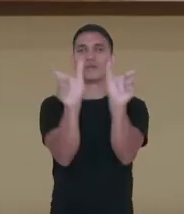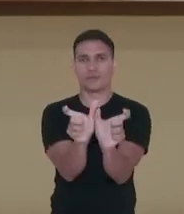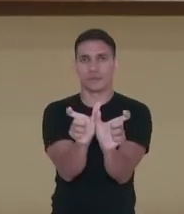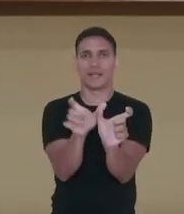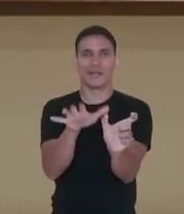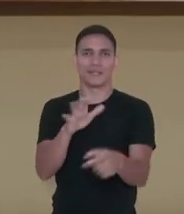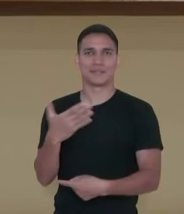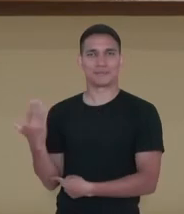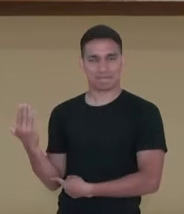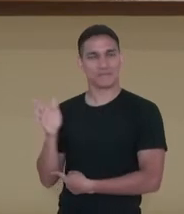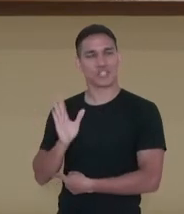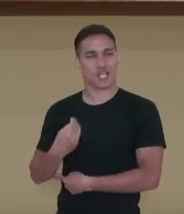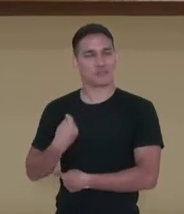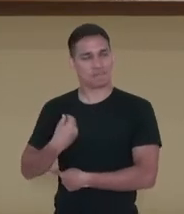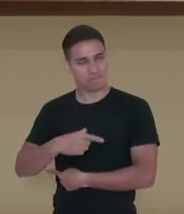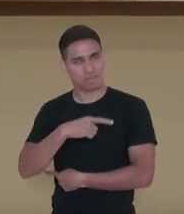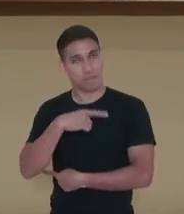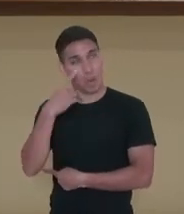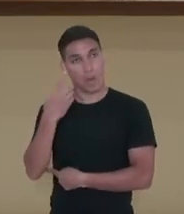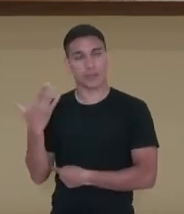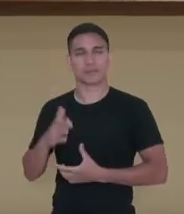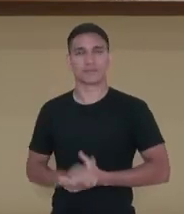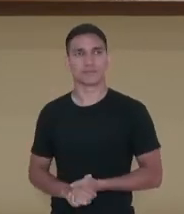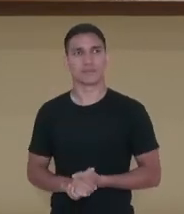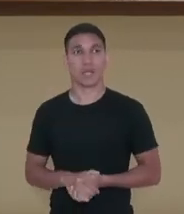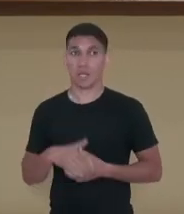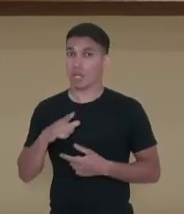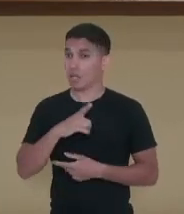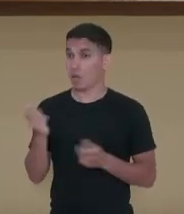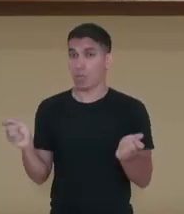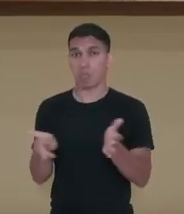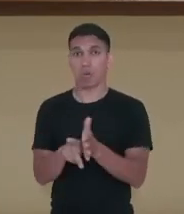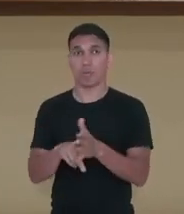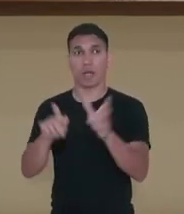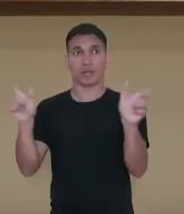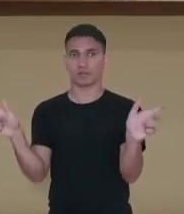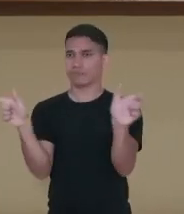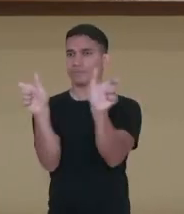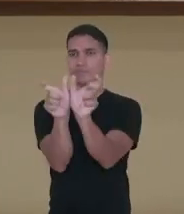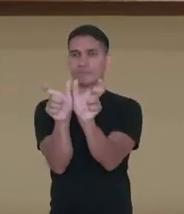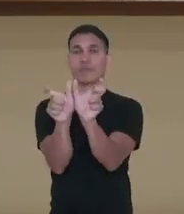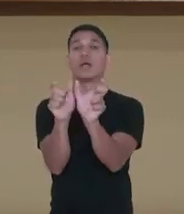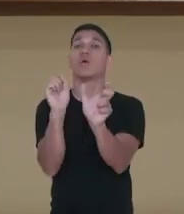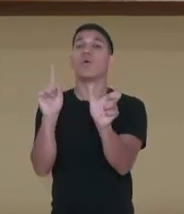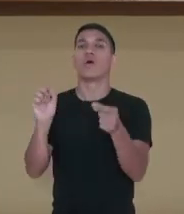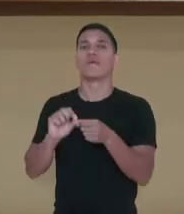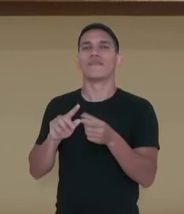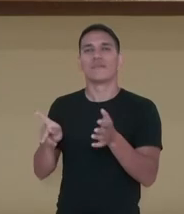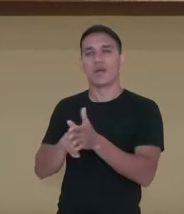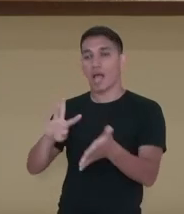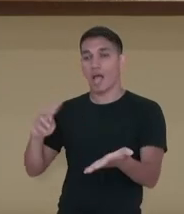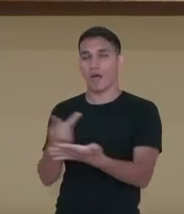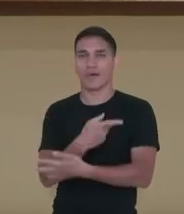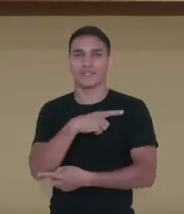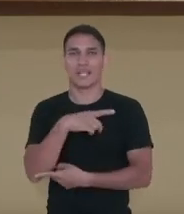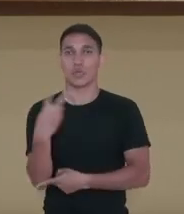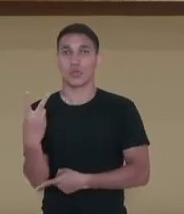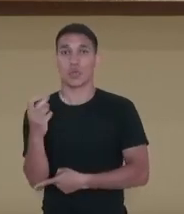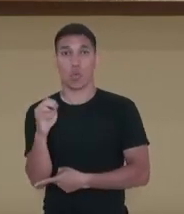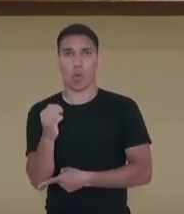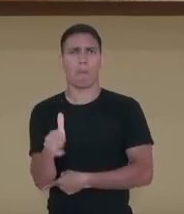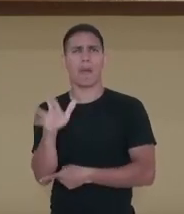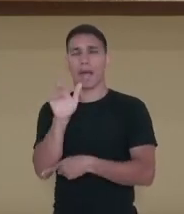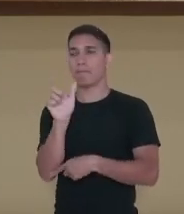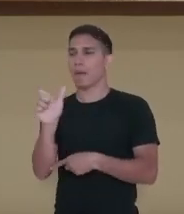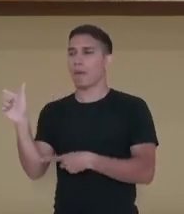já existentes. Vamos ver? Tem a composição por aglutinação, que é que ela ocorre quando duas ou mais palavras